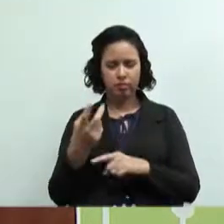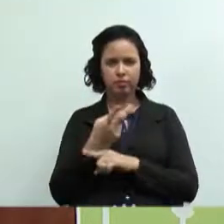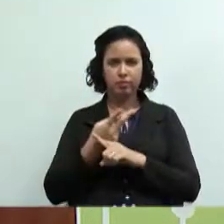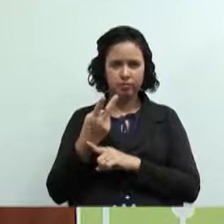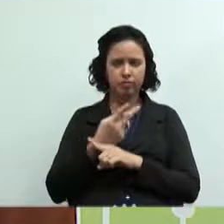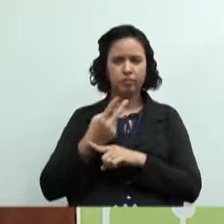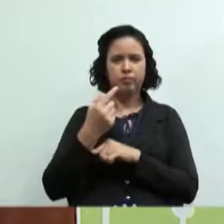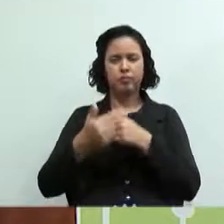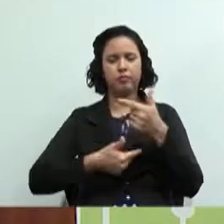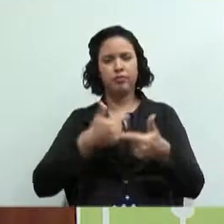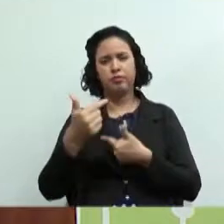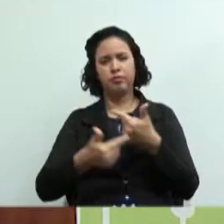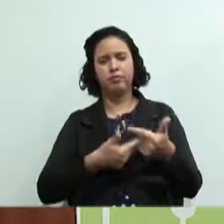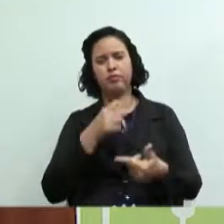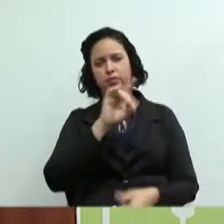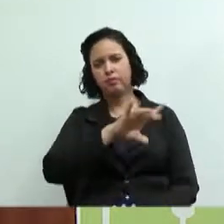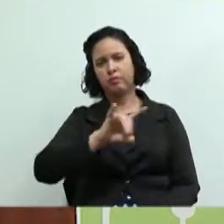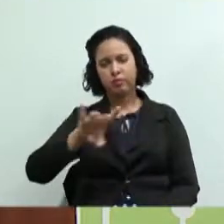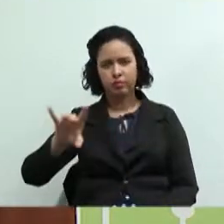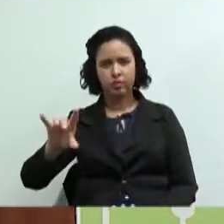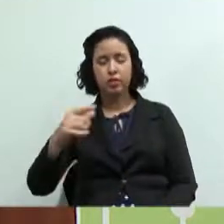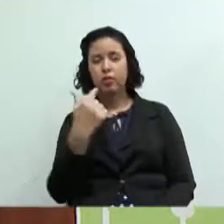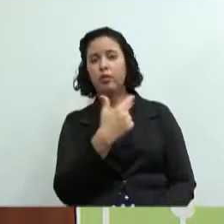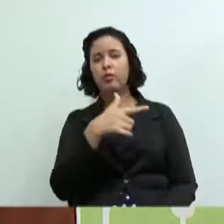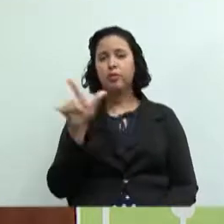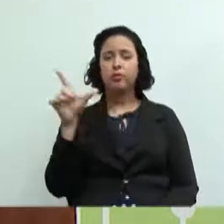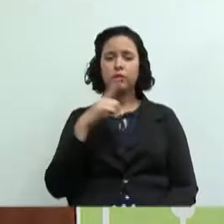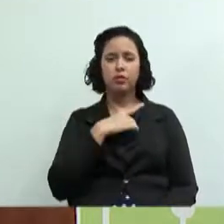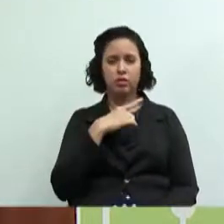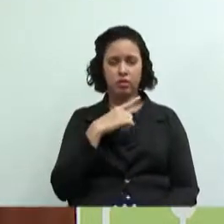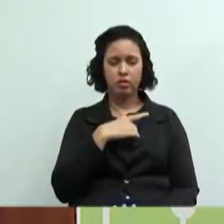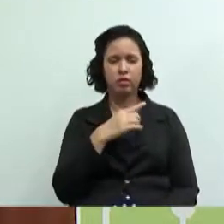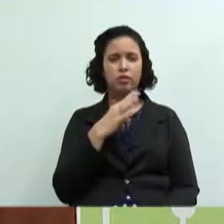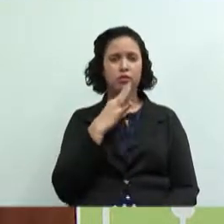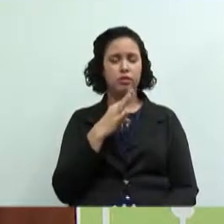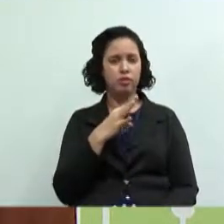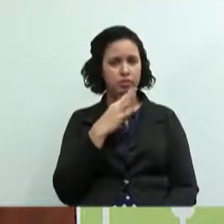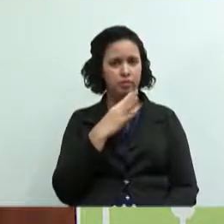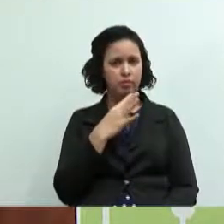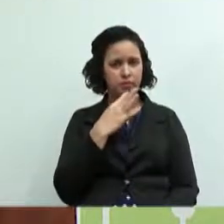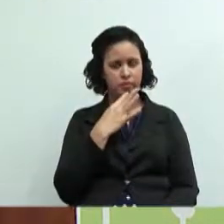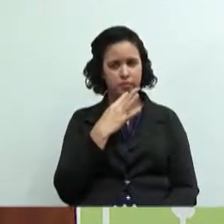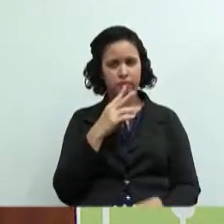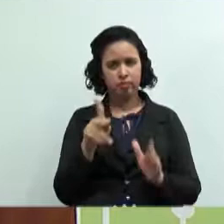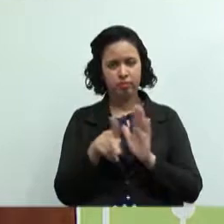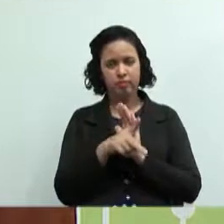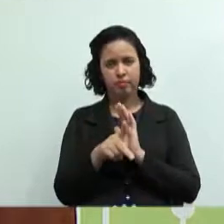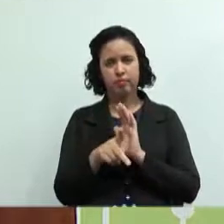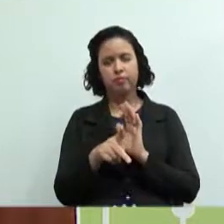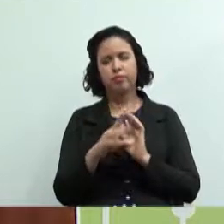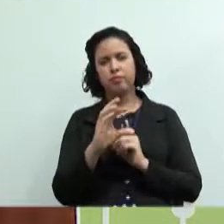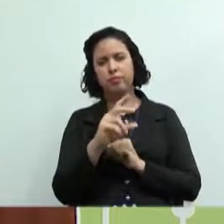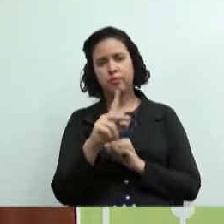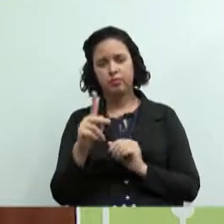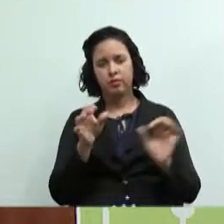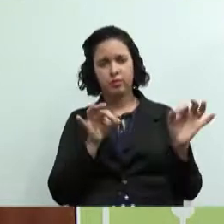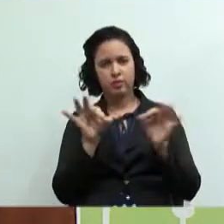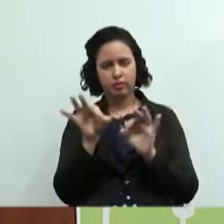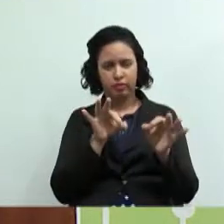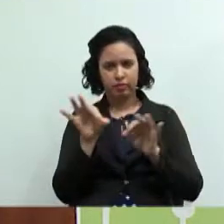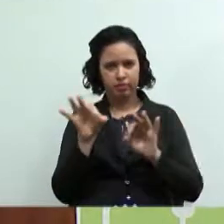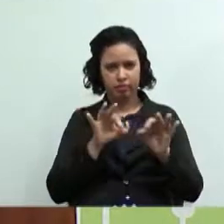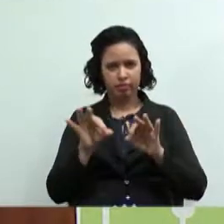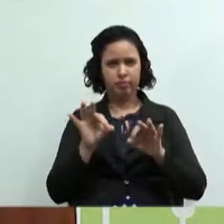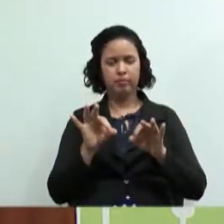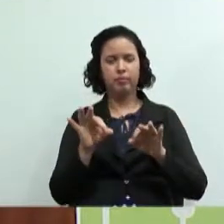individualmente. Porém, outros que têm conhecimento sobre o cooperativismo, eles se organizam. se